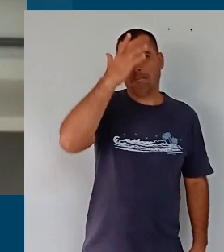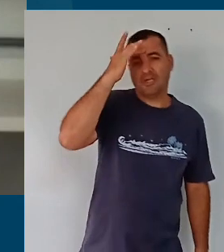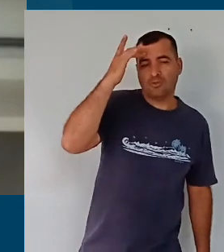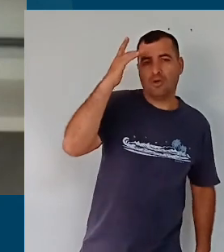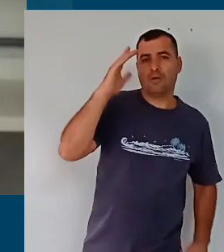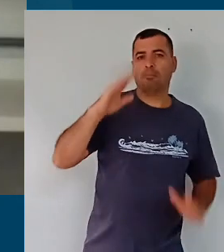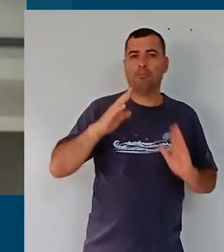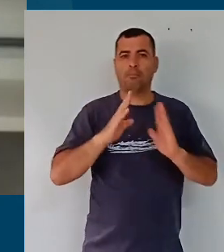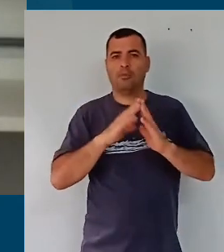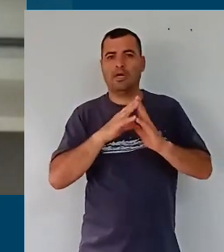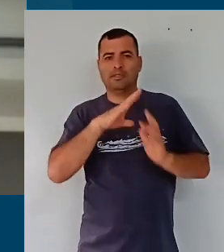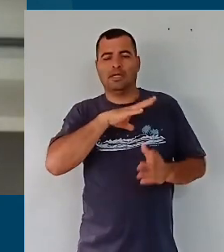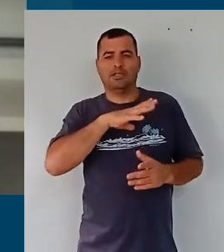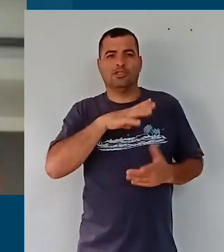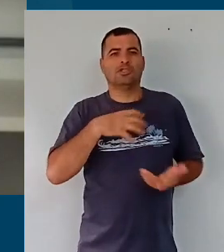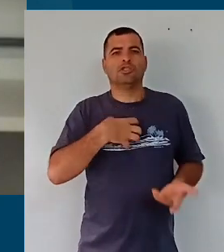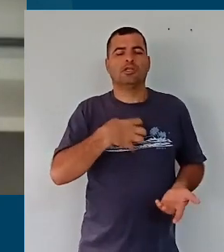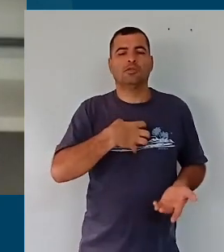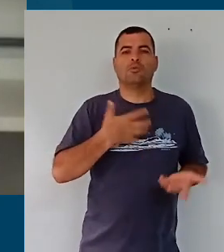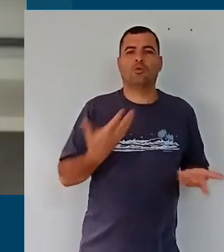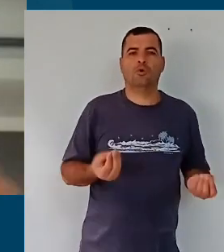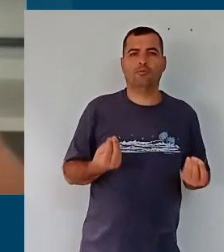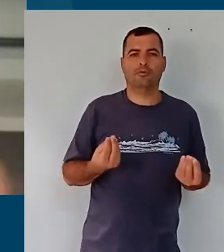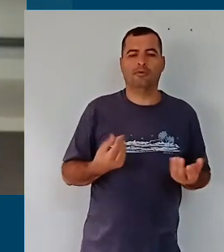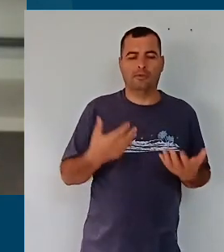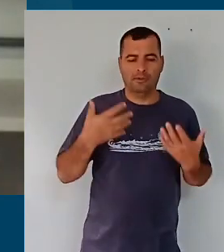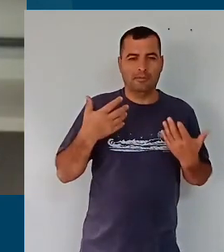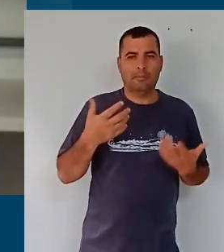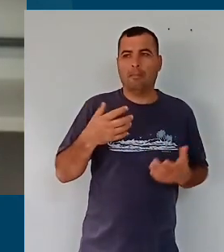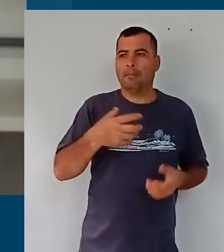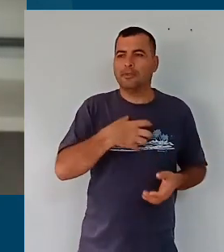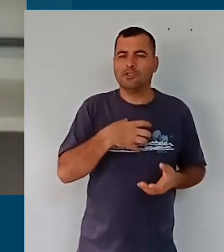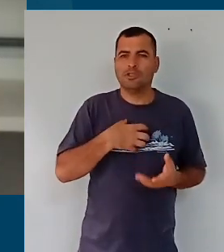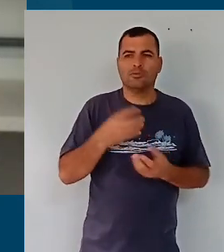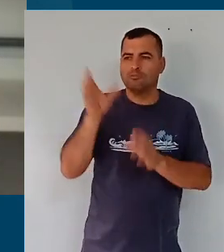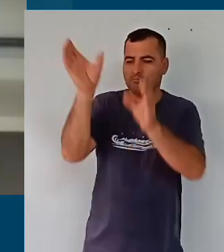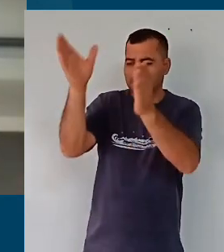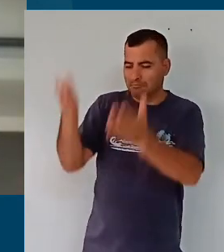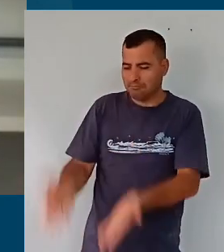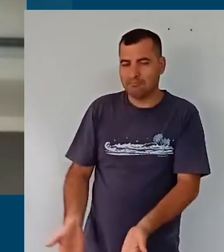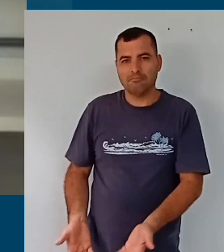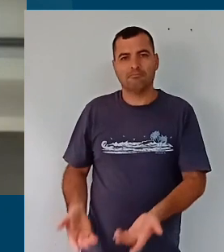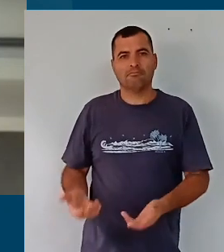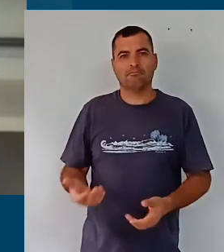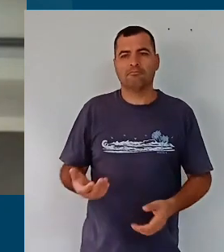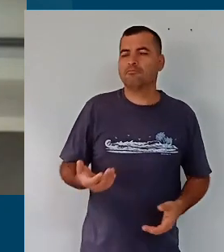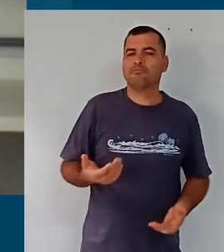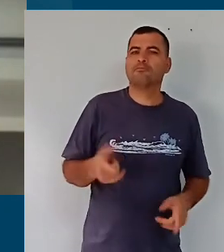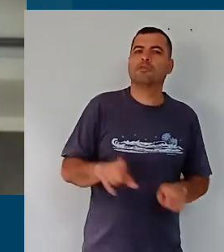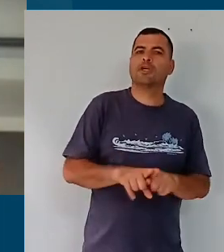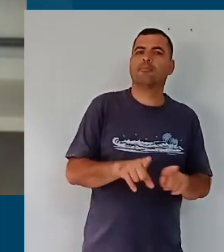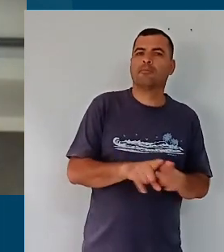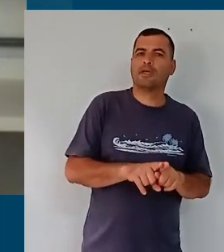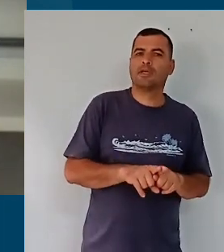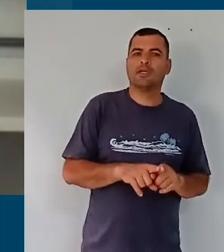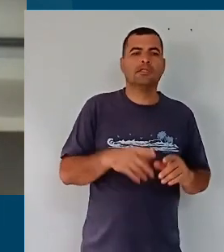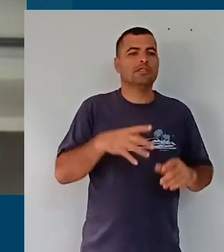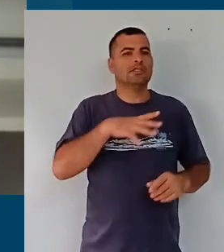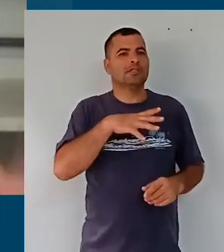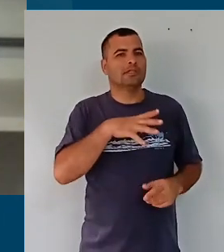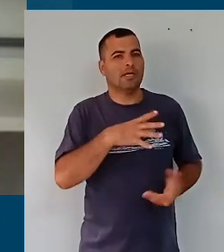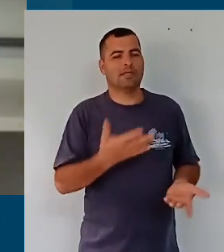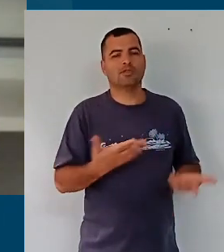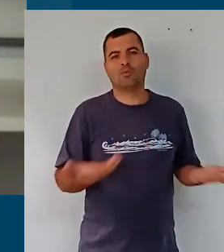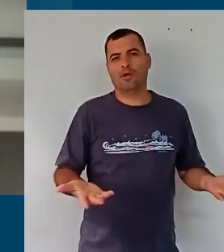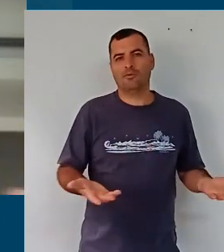nós estamos imaginando formar a partir dos processos educativos, e para que tipo de cidade, e que